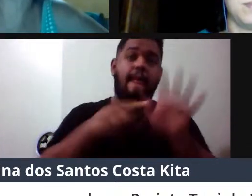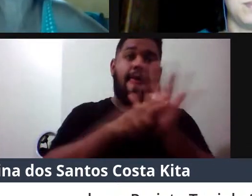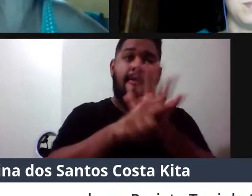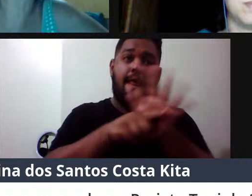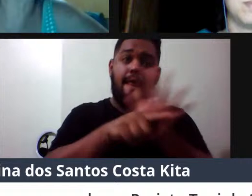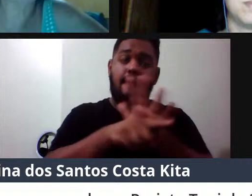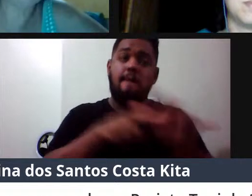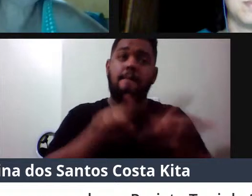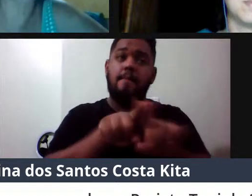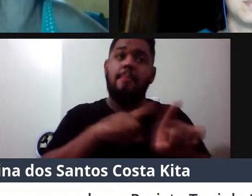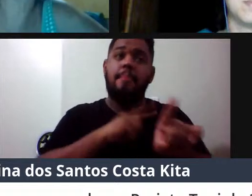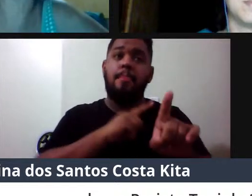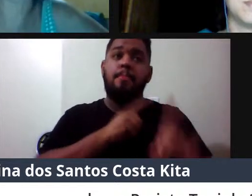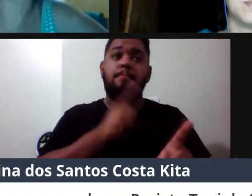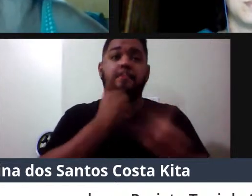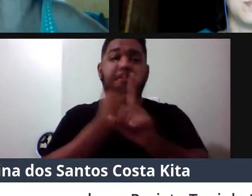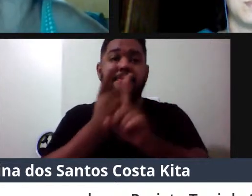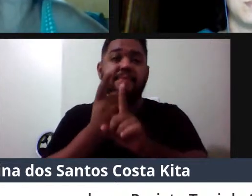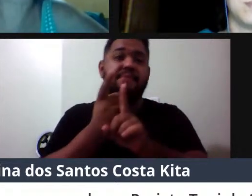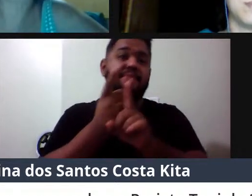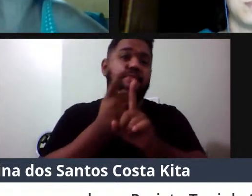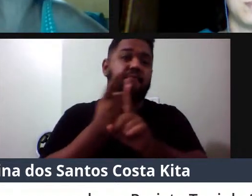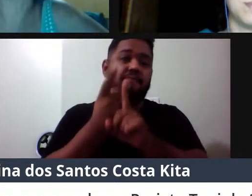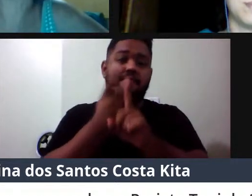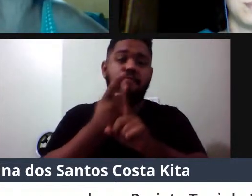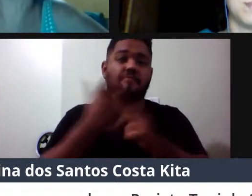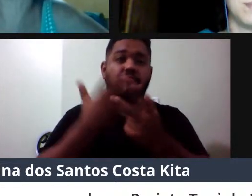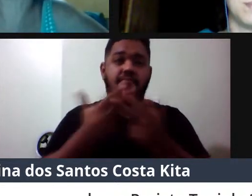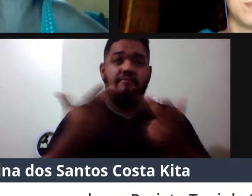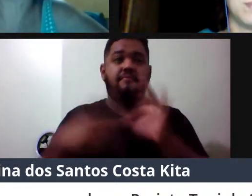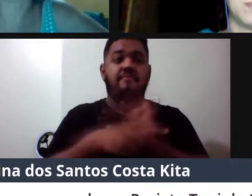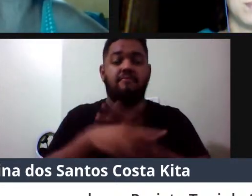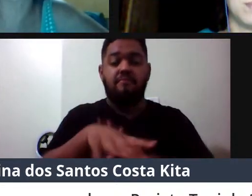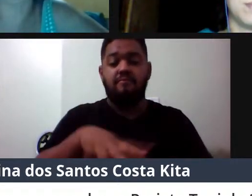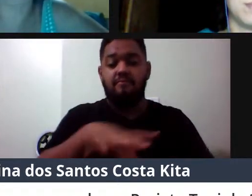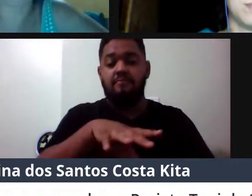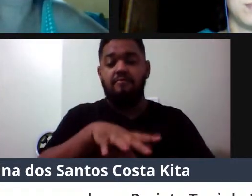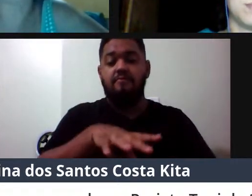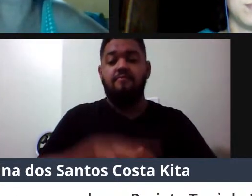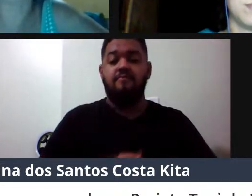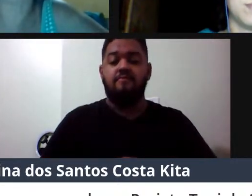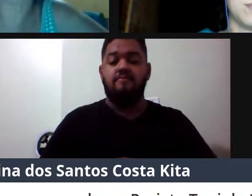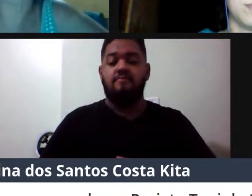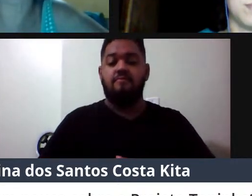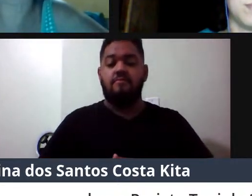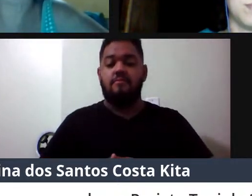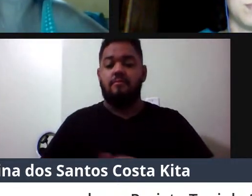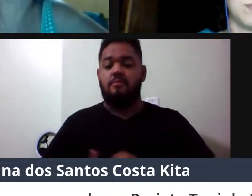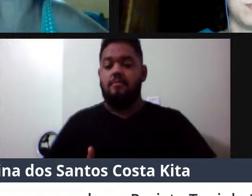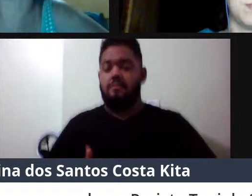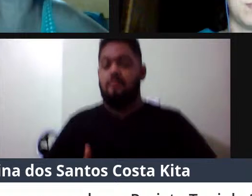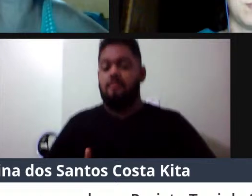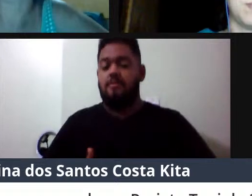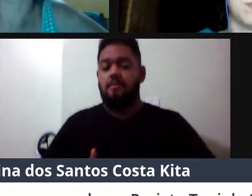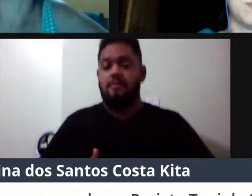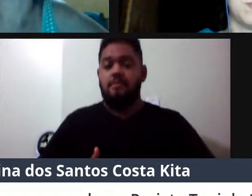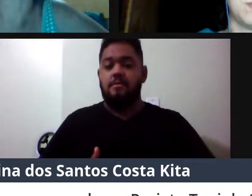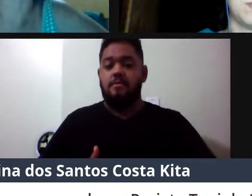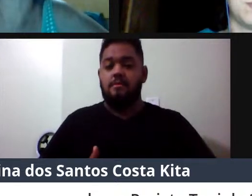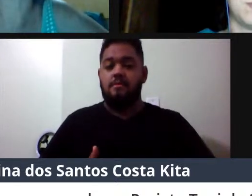sobre a espécie que são muito difíceis de obter em áreas de mar aberto, porque a Toninha é animal muito discreto, muito difícil de acompanhar.